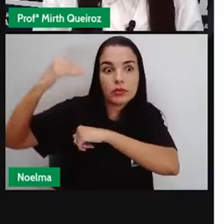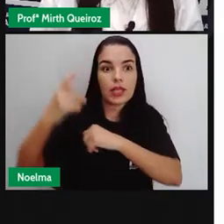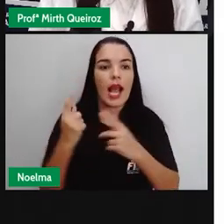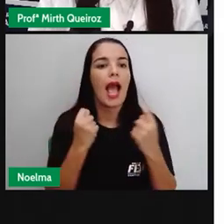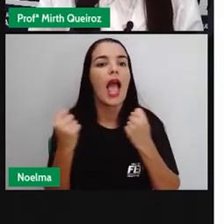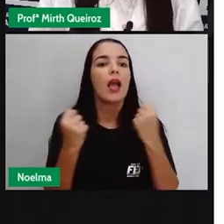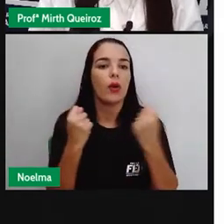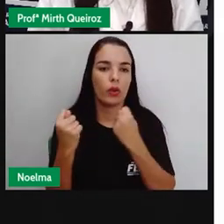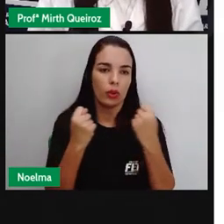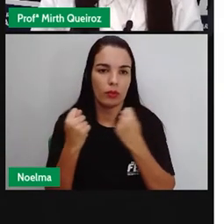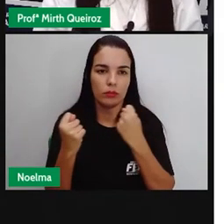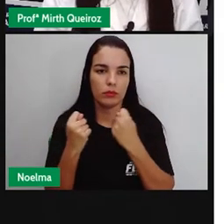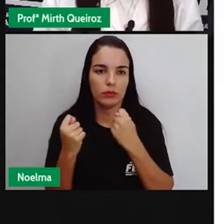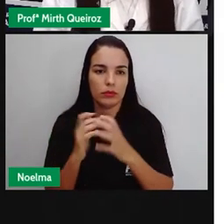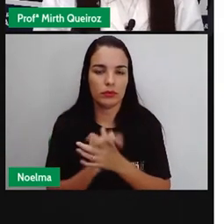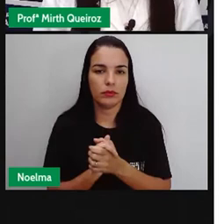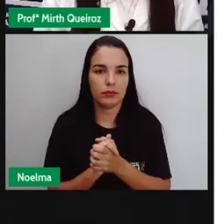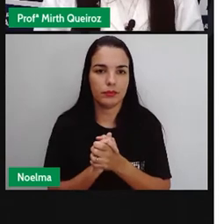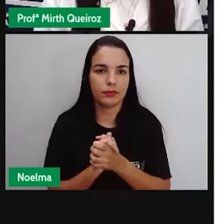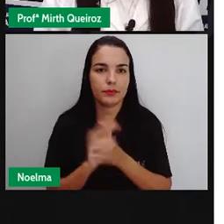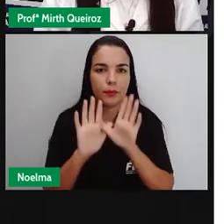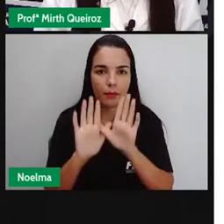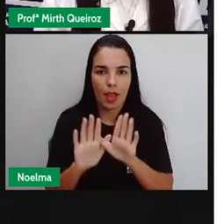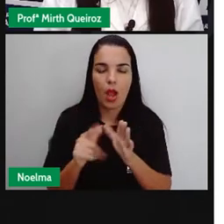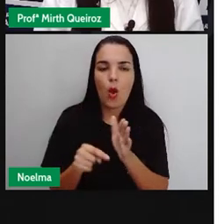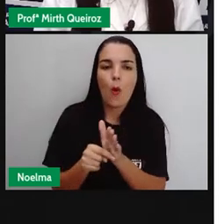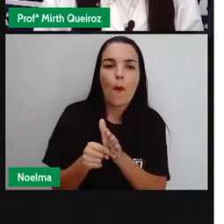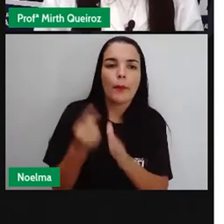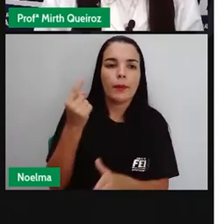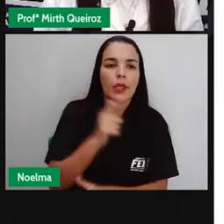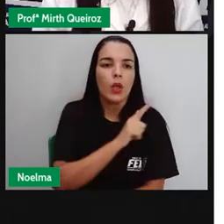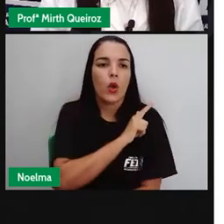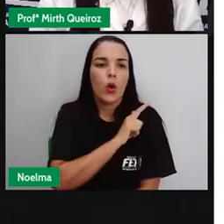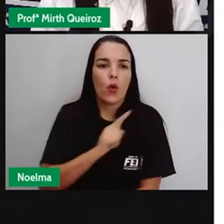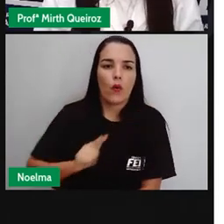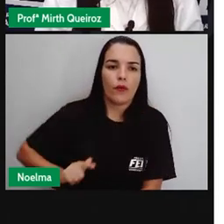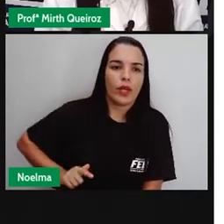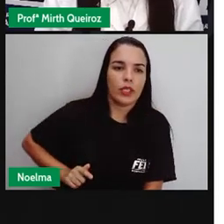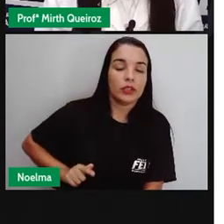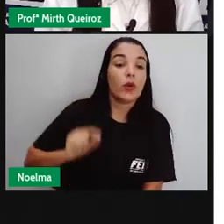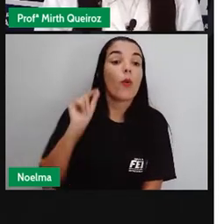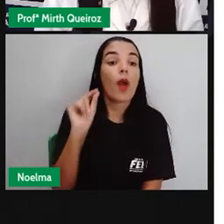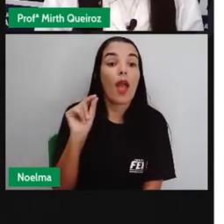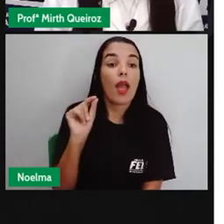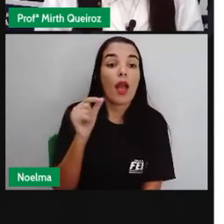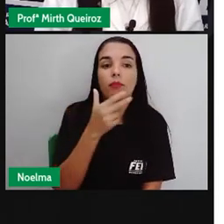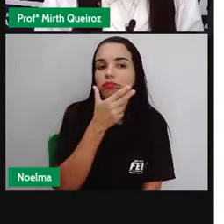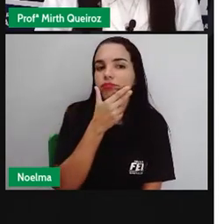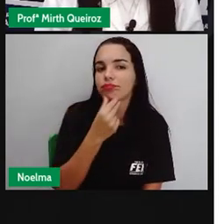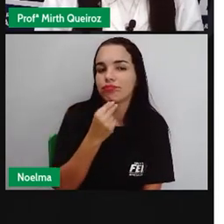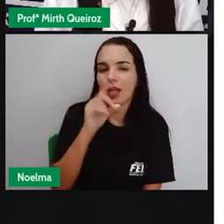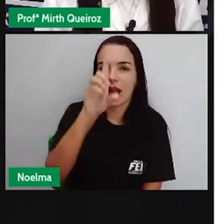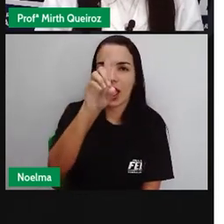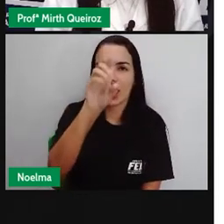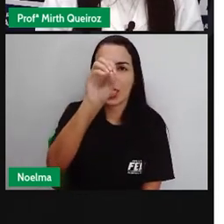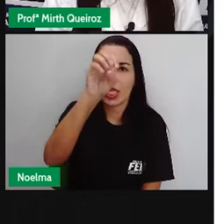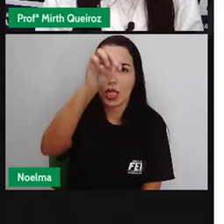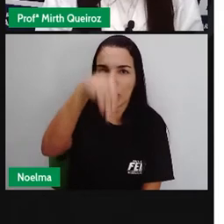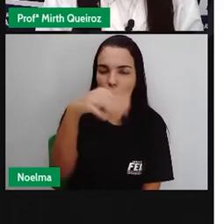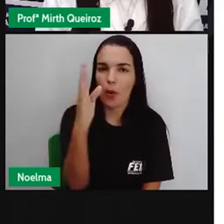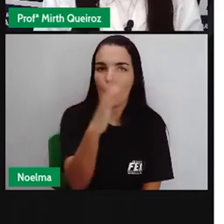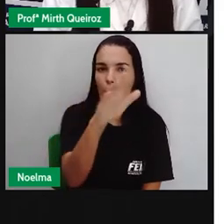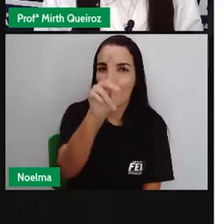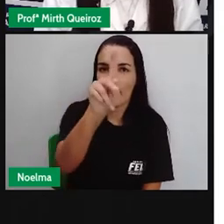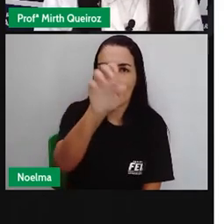economia local. O primeiro governante do Brasil independente foi D. Pedro I, que precisava formar aí um